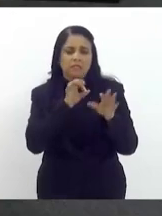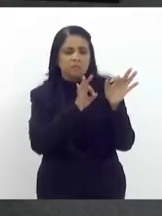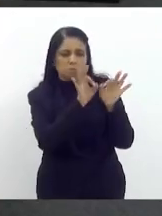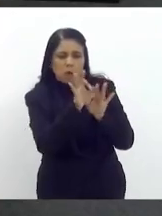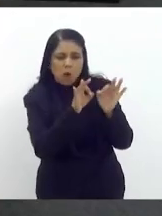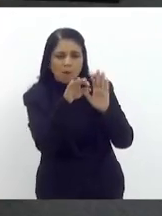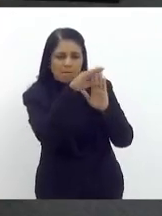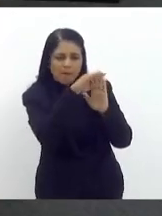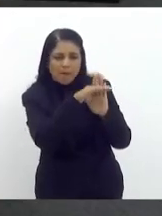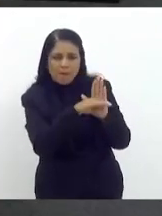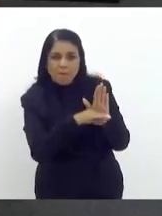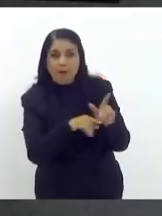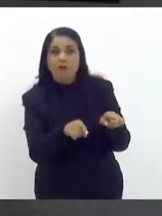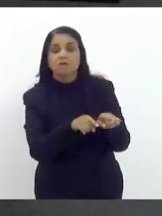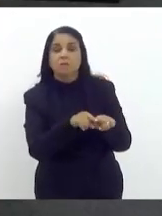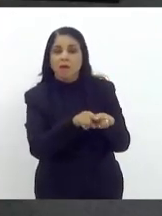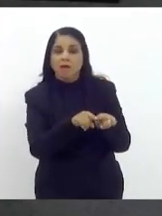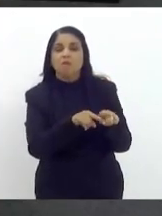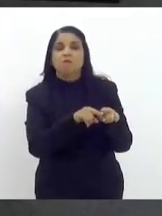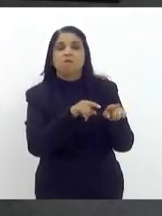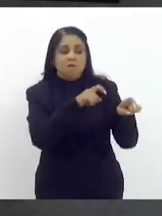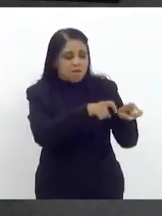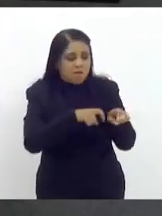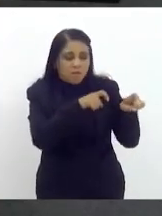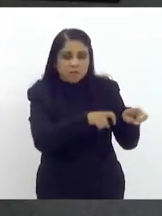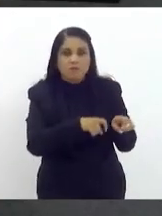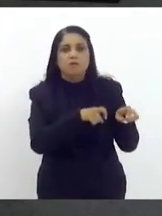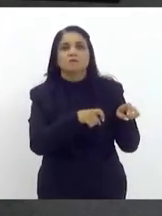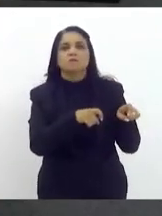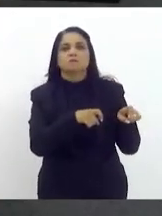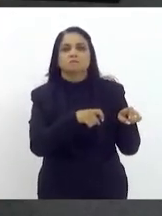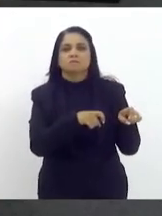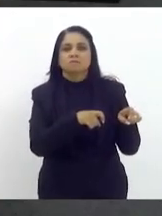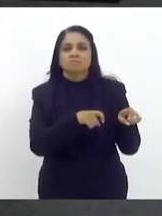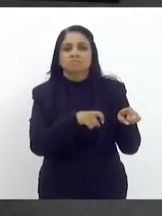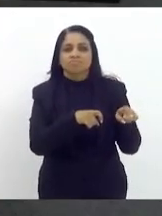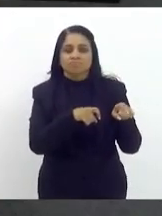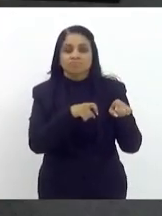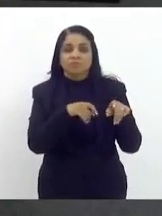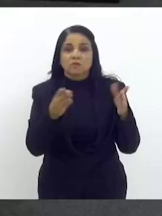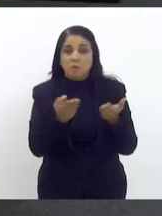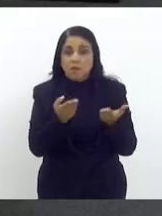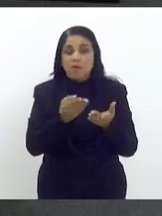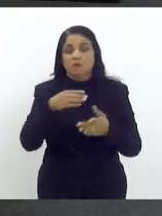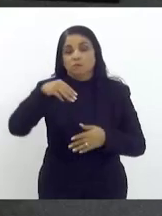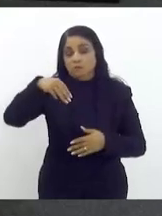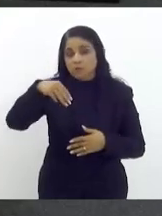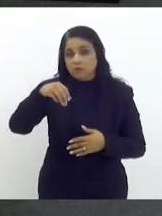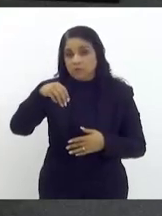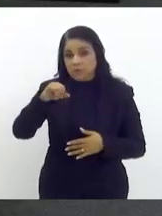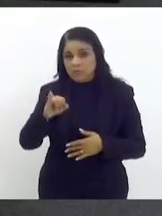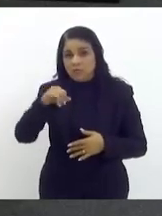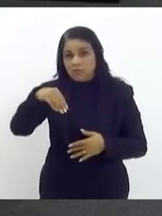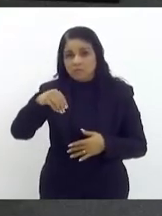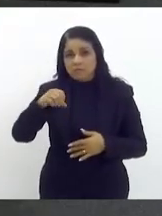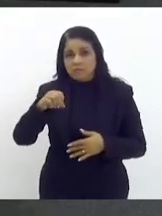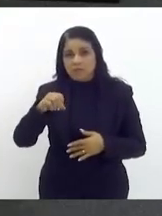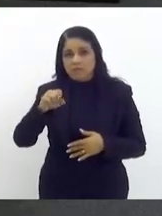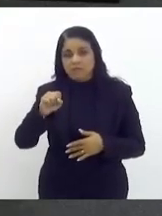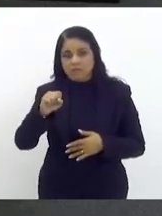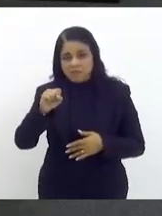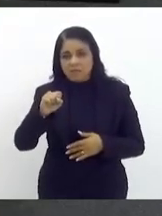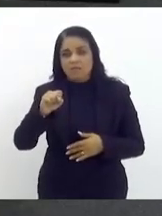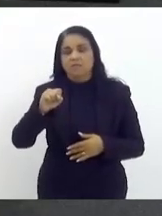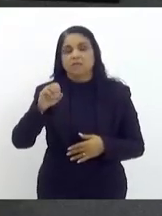tem muita gente que hoje está no MST no campo precisando de ter reconhecido seu trabalho